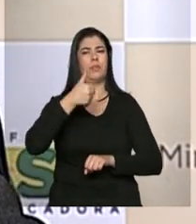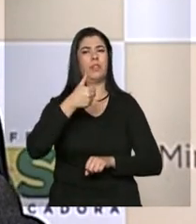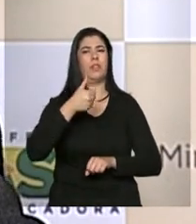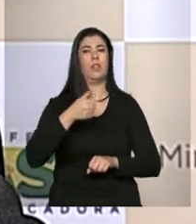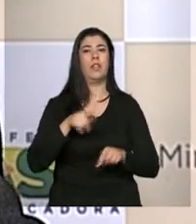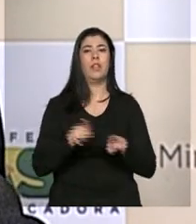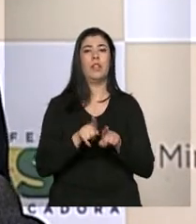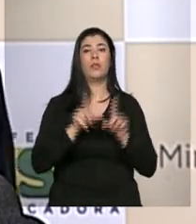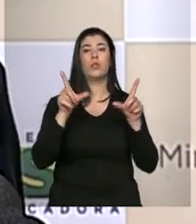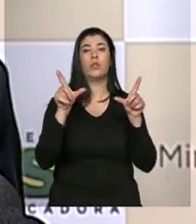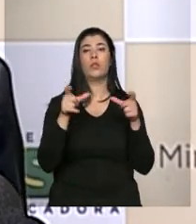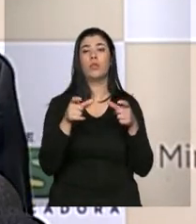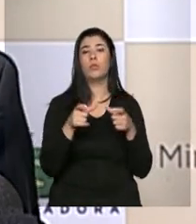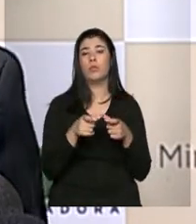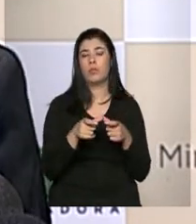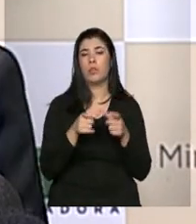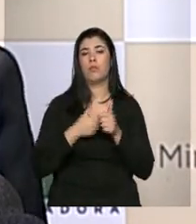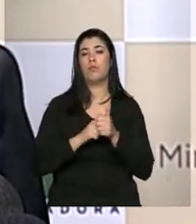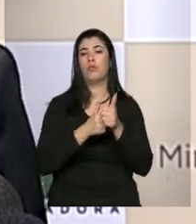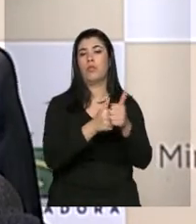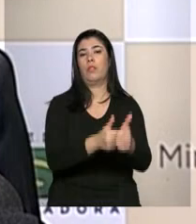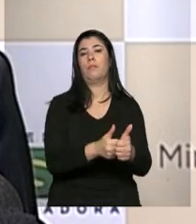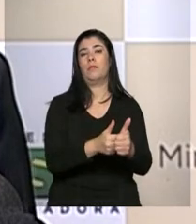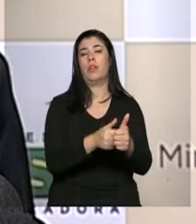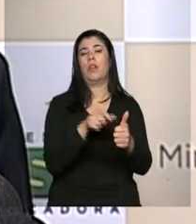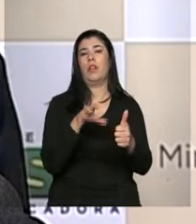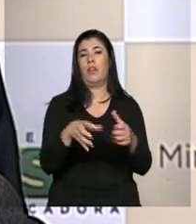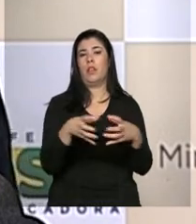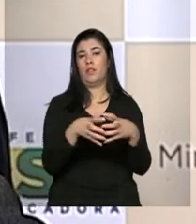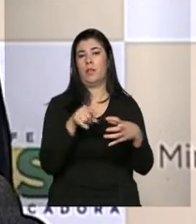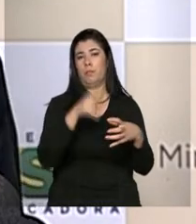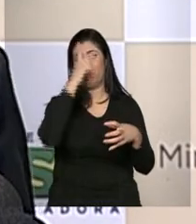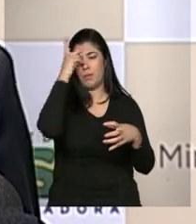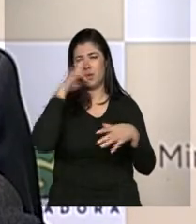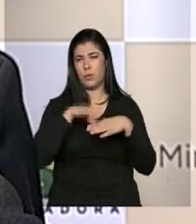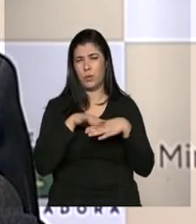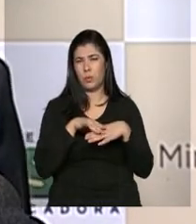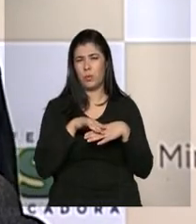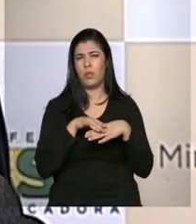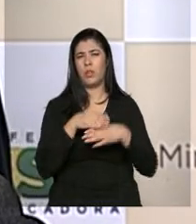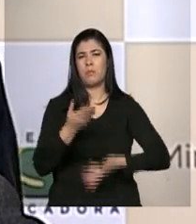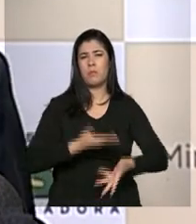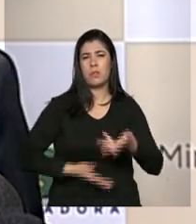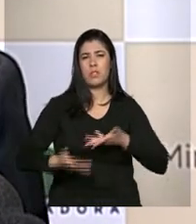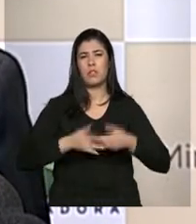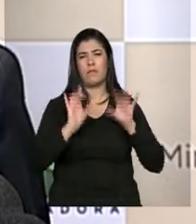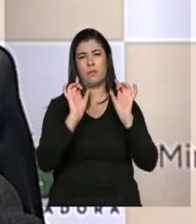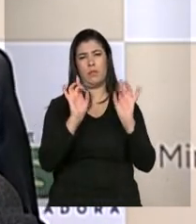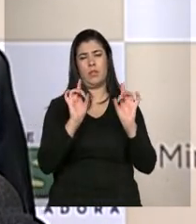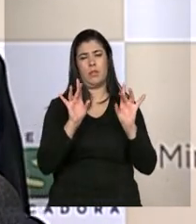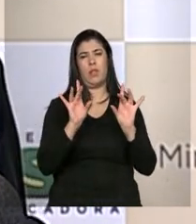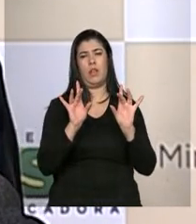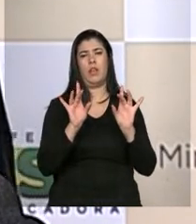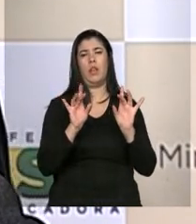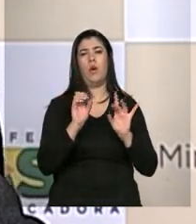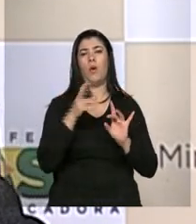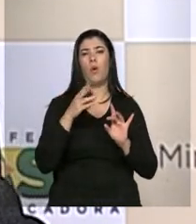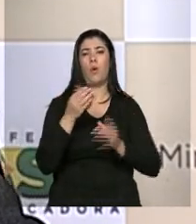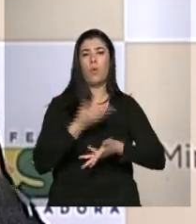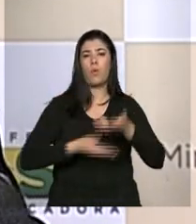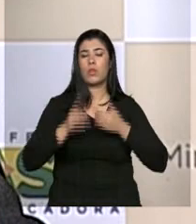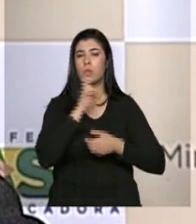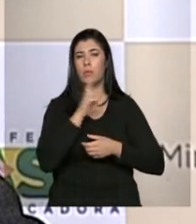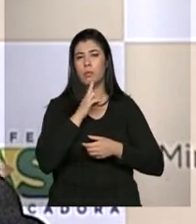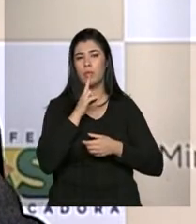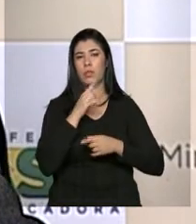não só na redução de encaminhamento desses pacientes para serviços especializados, para serviços de urgência,